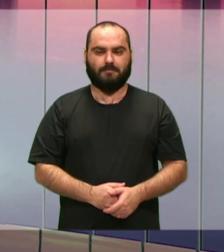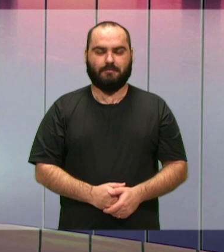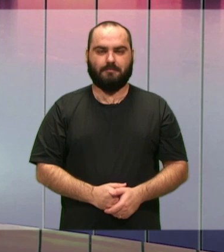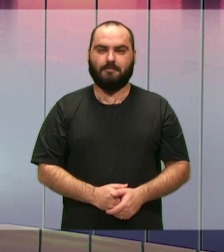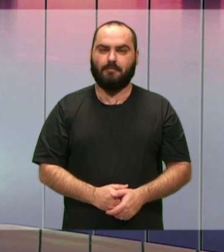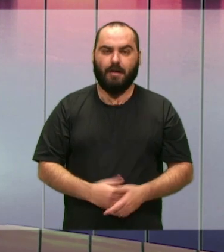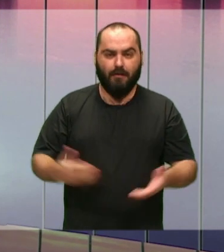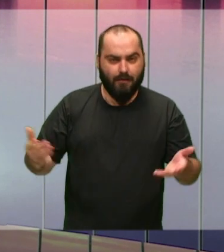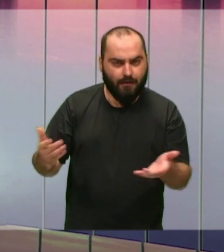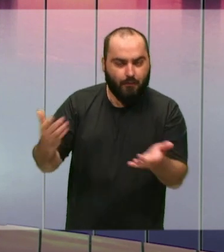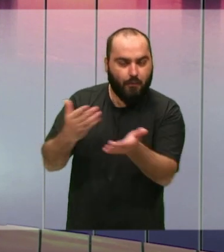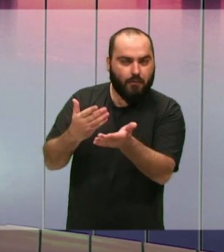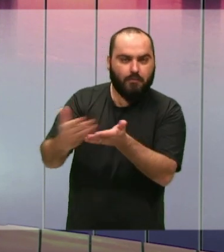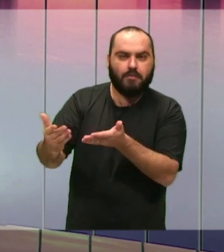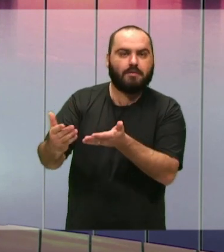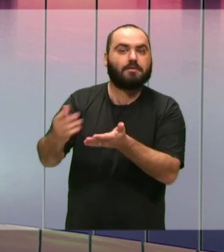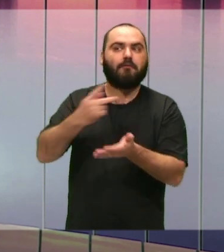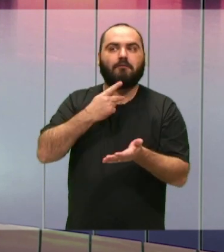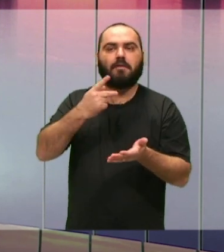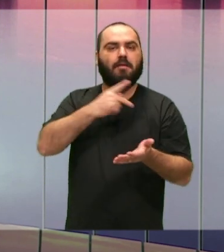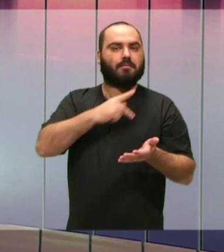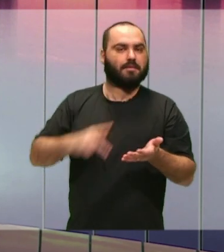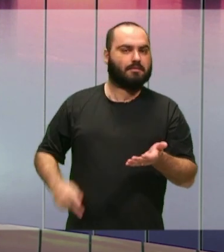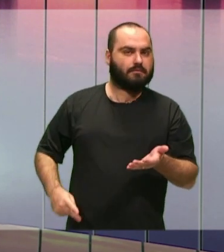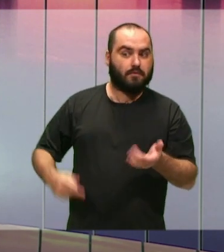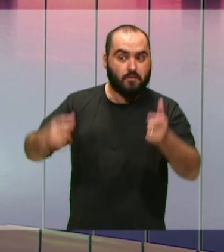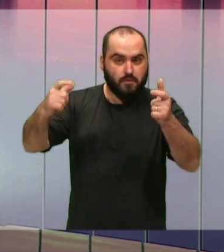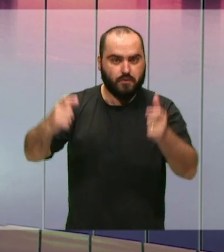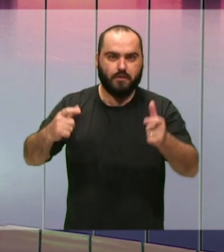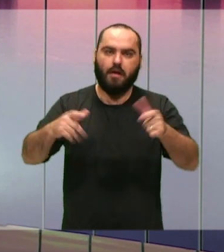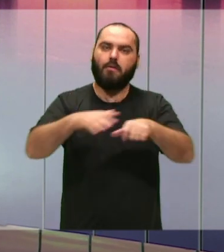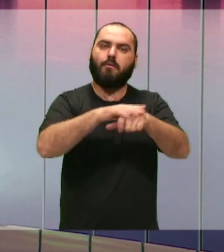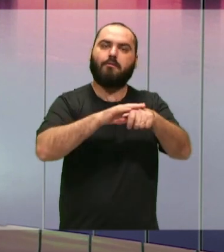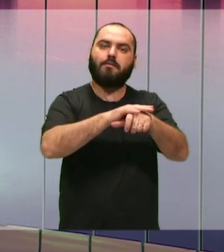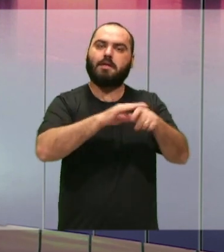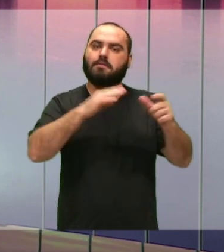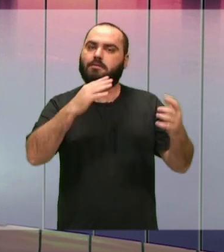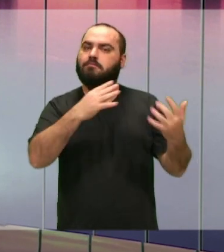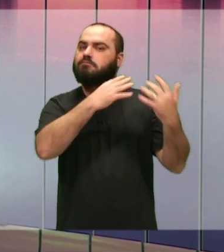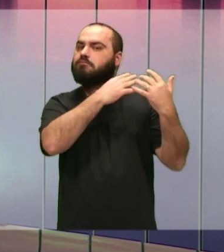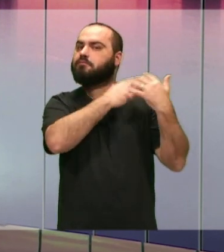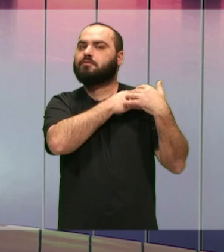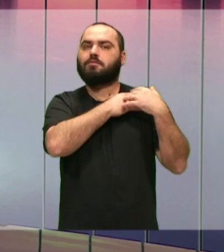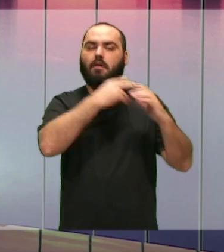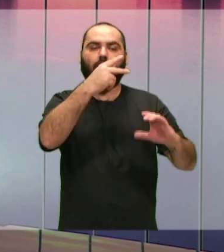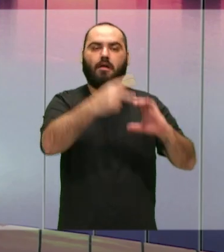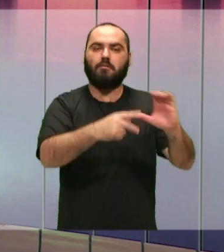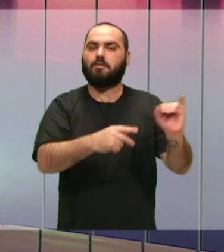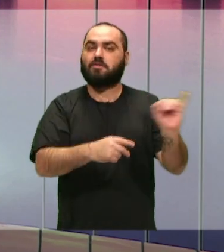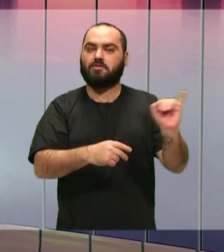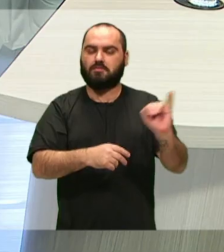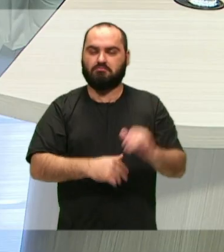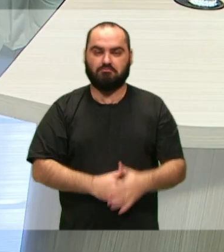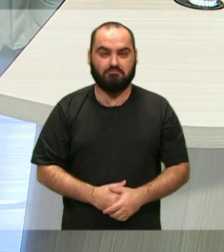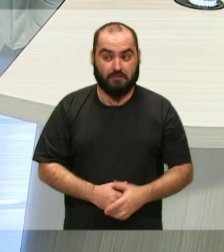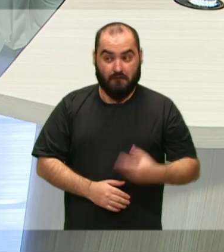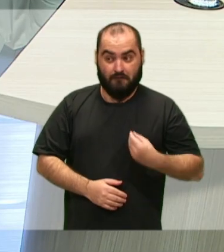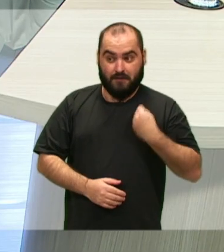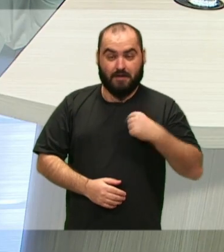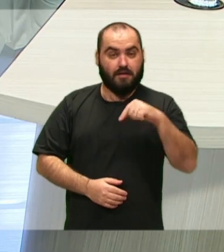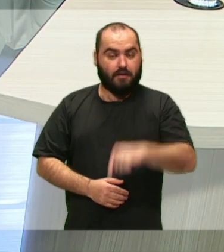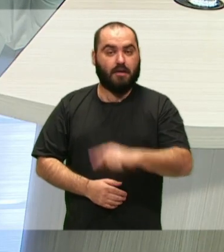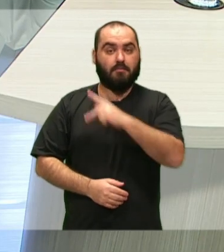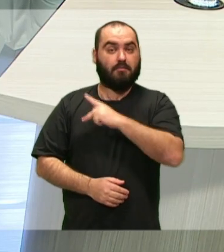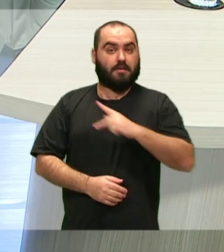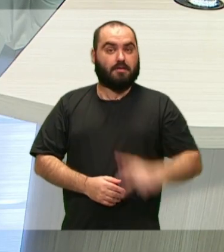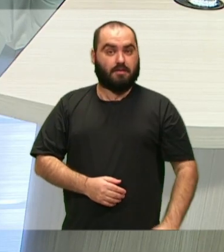Começa agora o programa Fala Presidente, um espaço de conversa sobre a Câmara de Vereadores de Itajaí. Comigo no estúdio está o